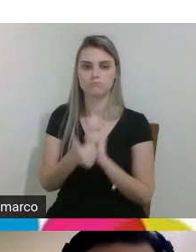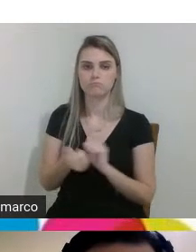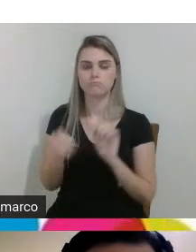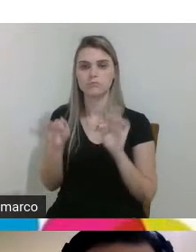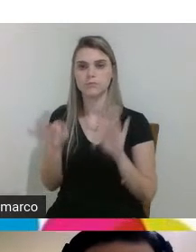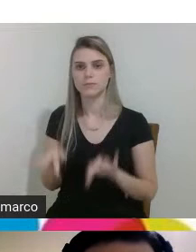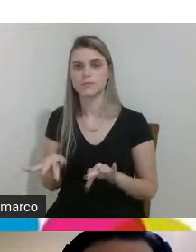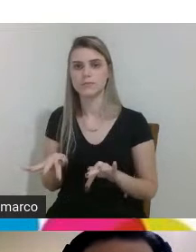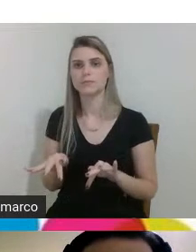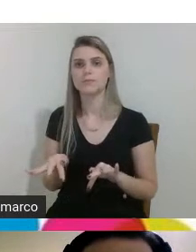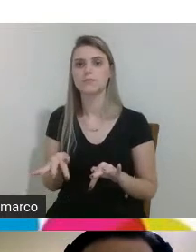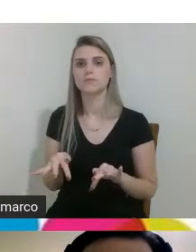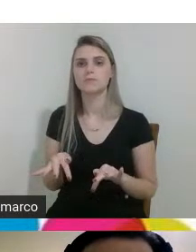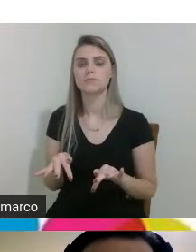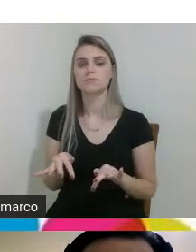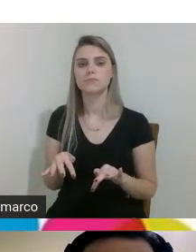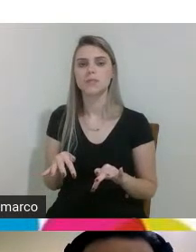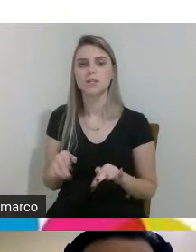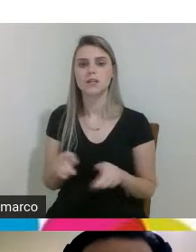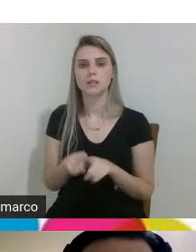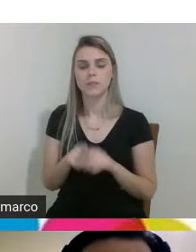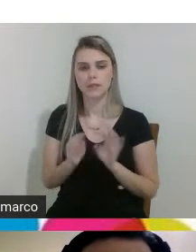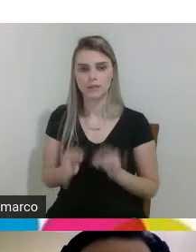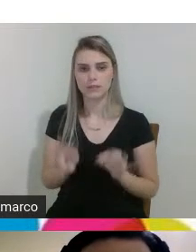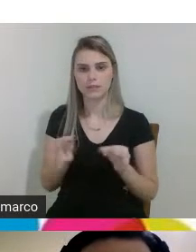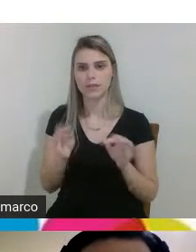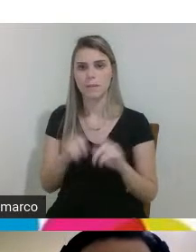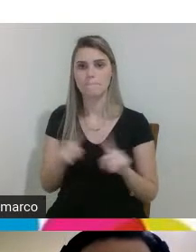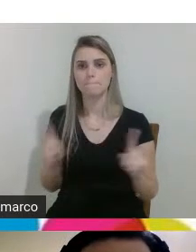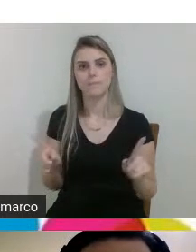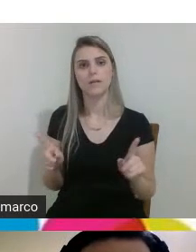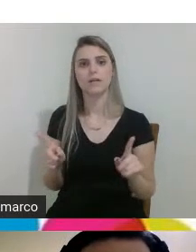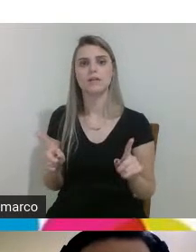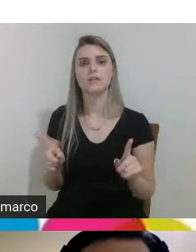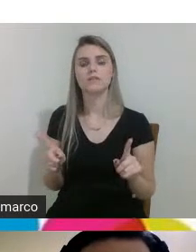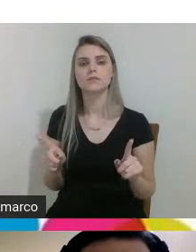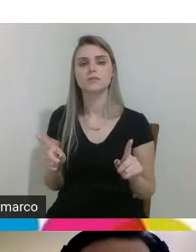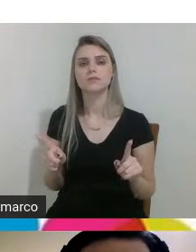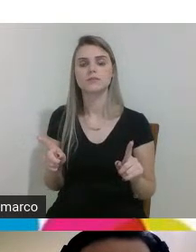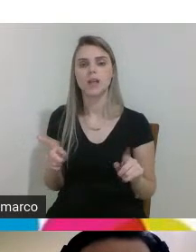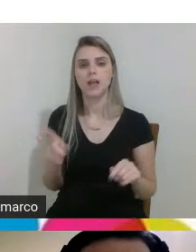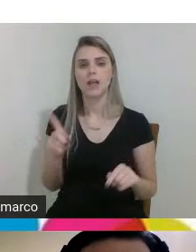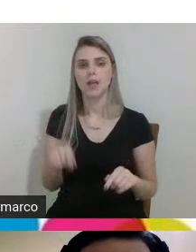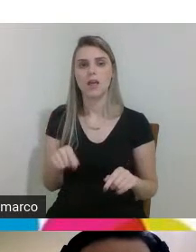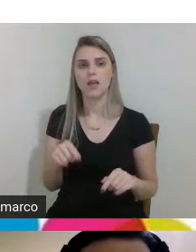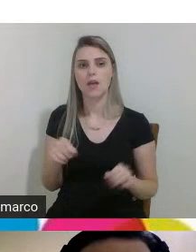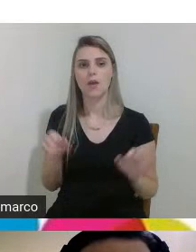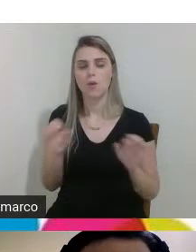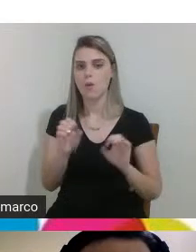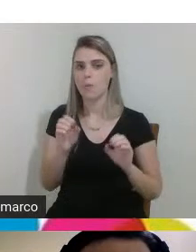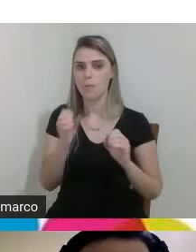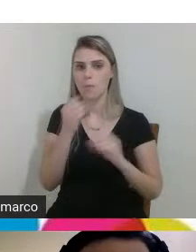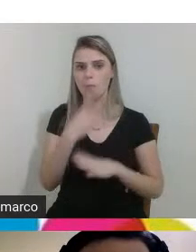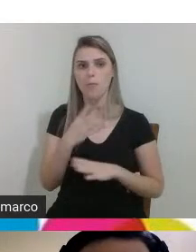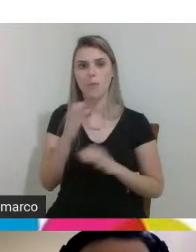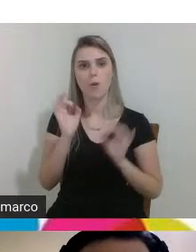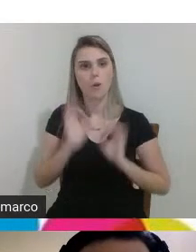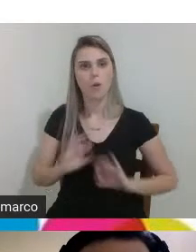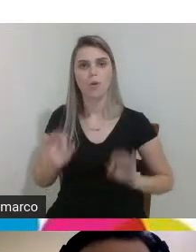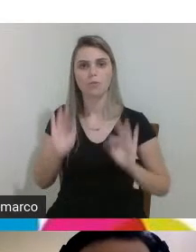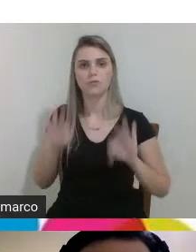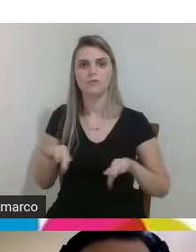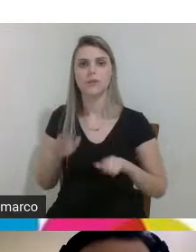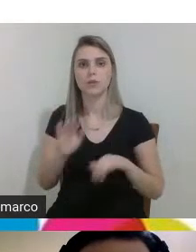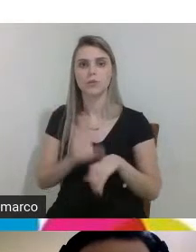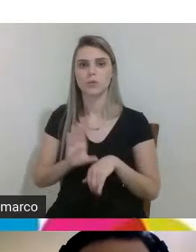né as questões técnicas mas eles são perfeitamente capazes de ao final do curso né